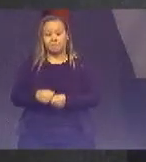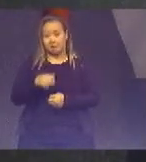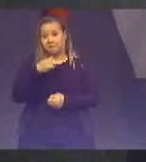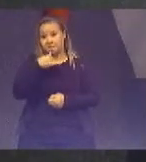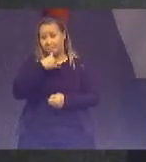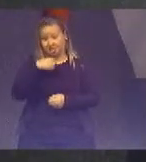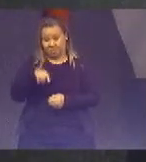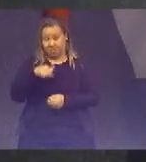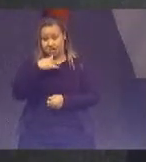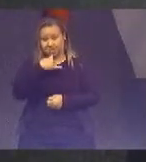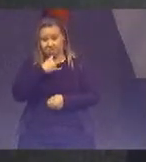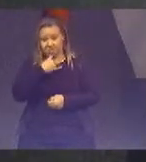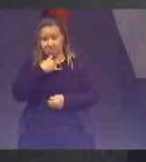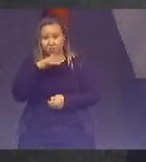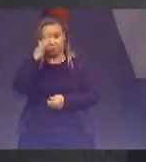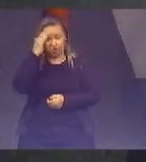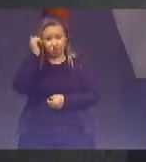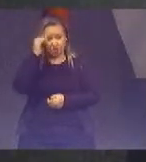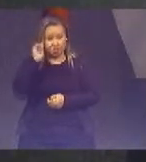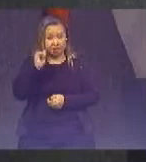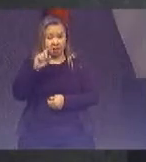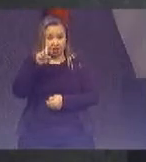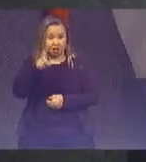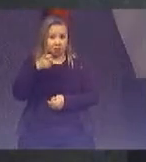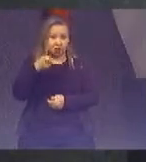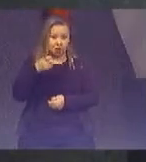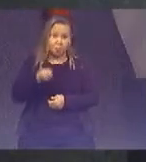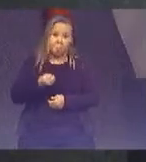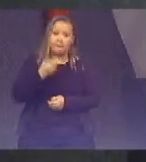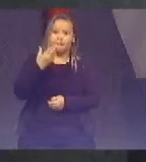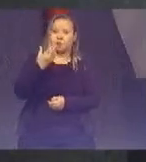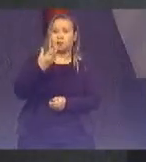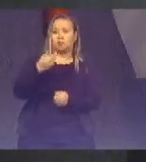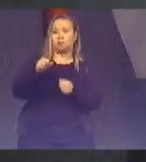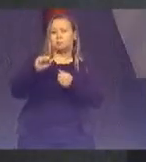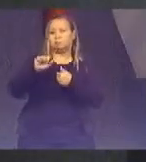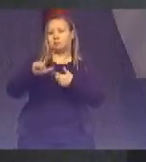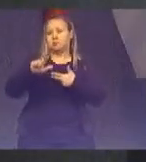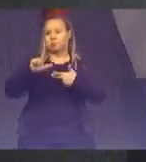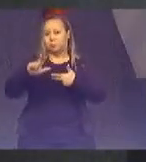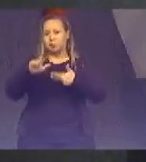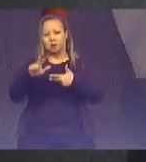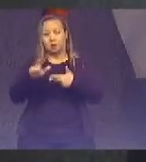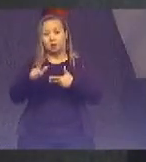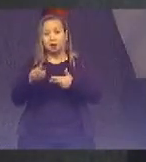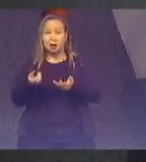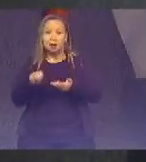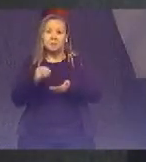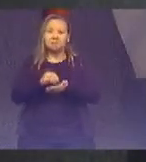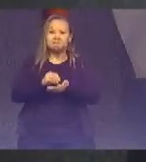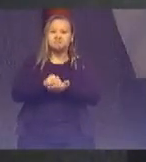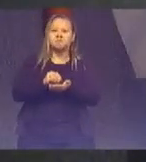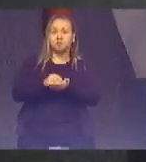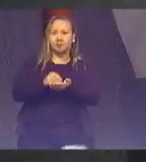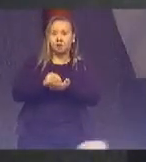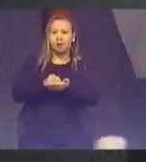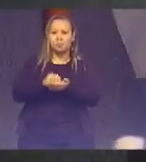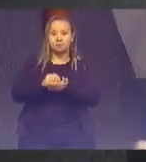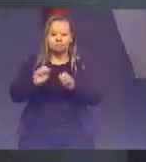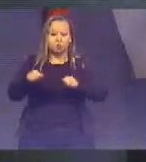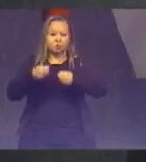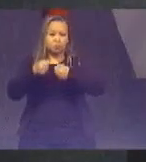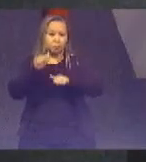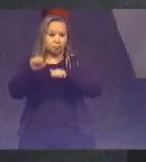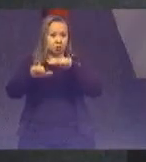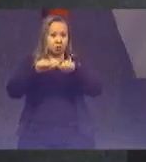constatar que somos muito bons legisladores mas falhamos enormemente no esforço de